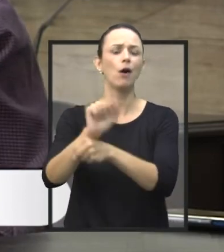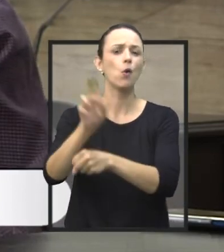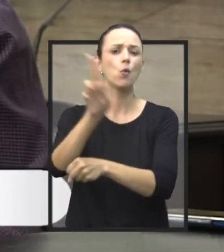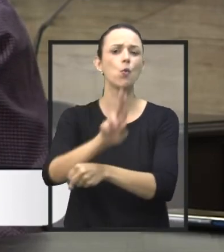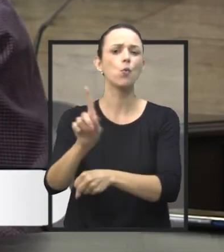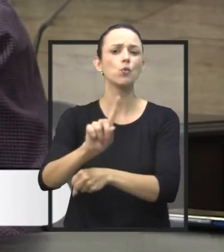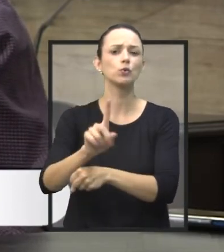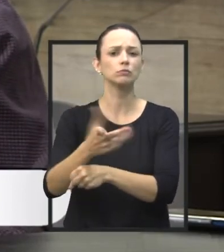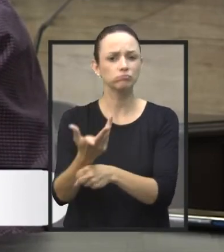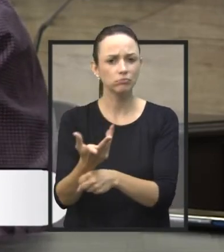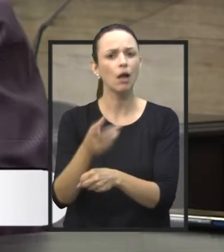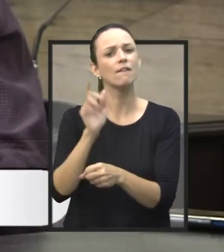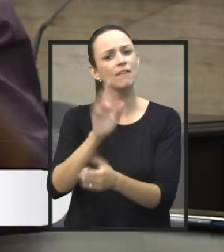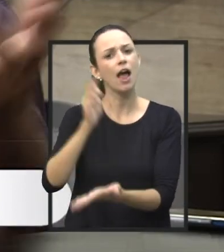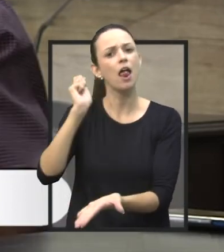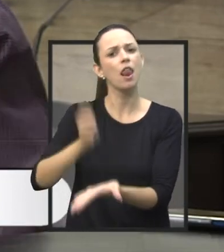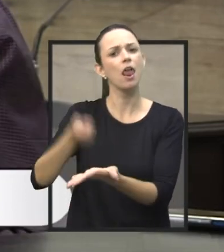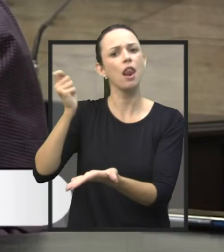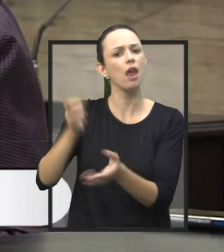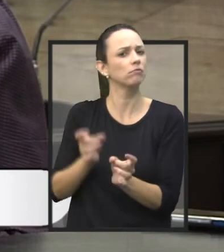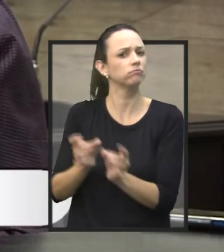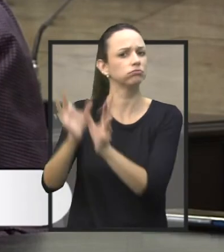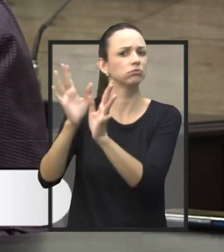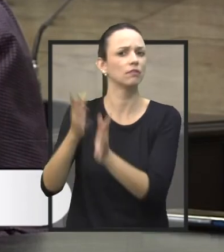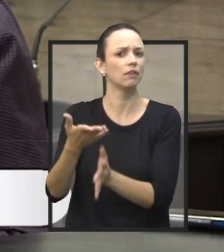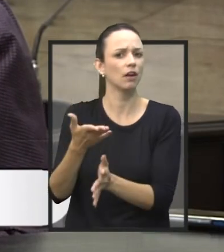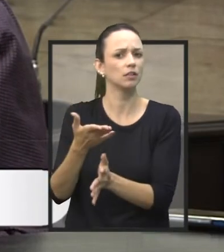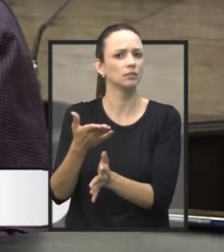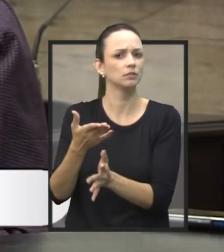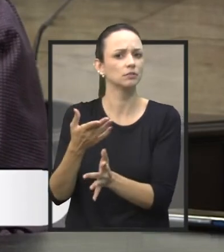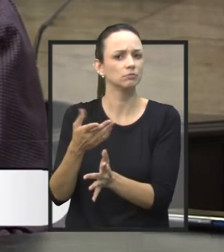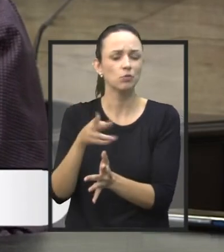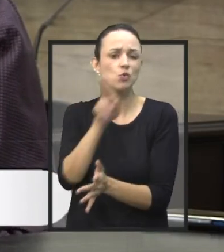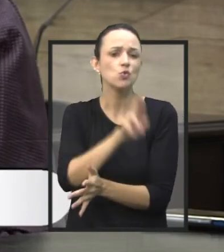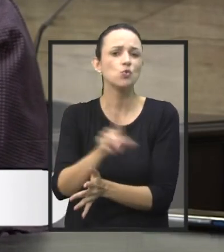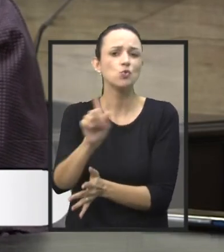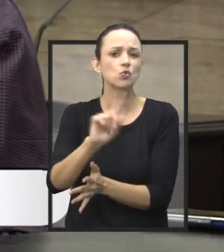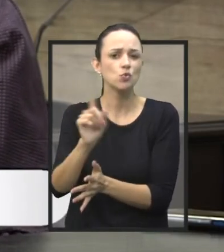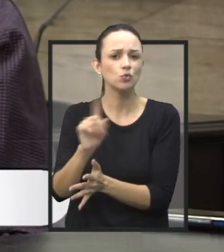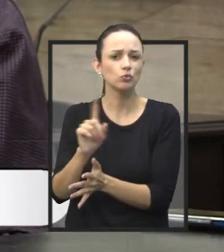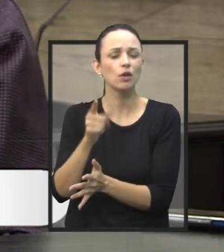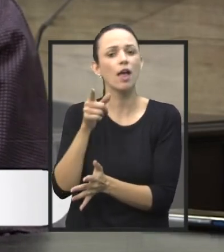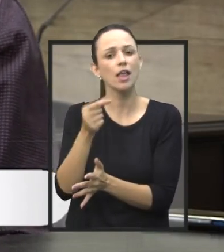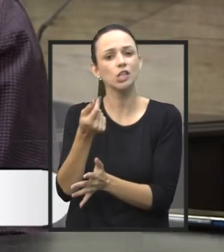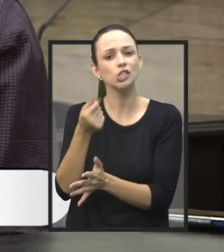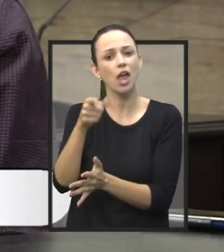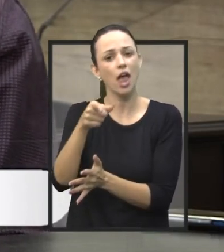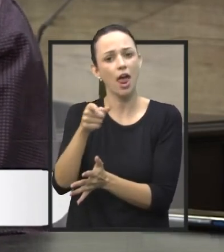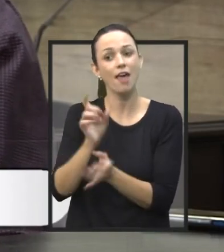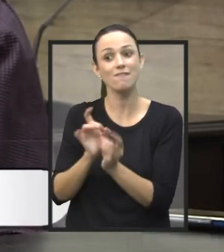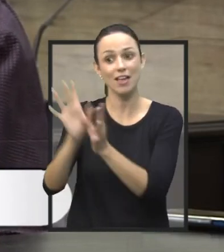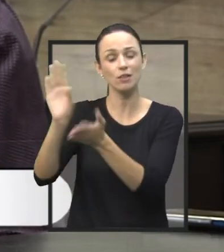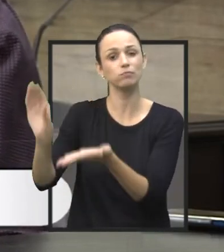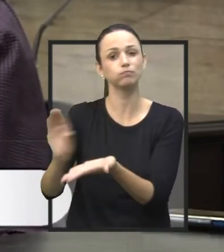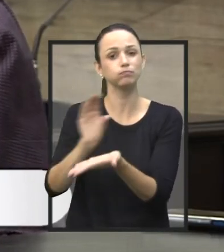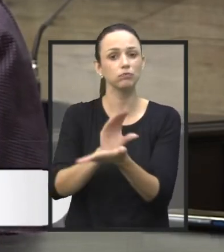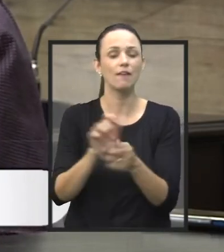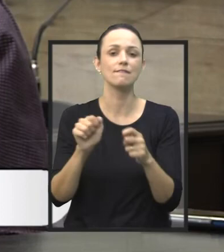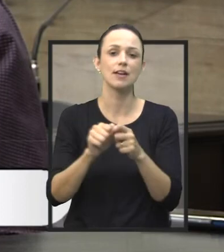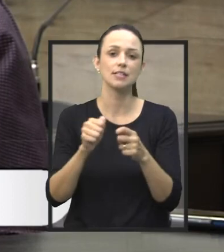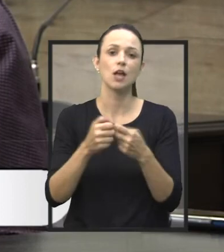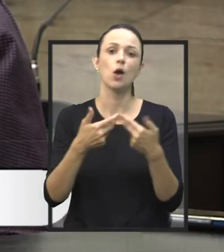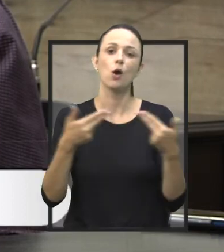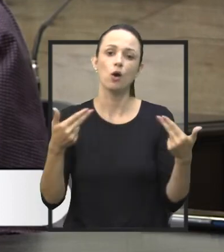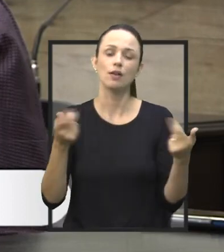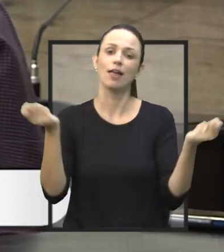leiloar imóveis desses que não têm utilidade nenhuma para o município e usar esse recurso para a implantação de algo que com